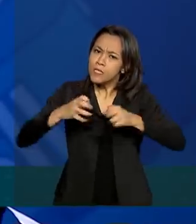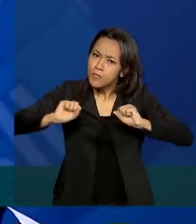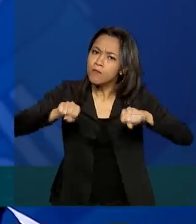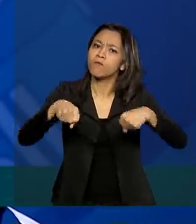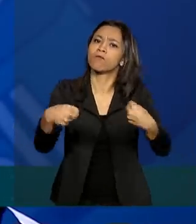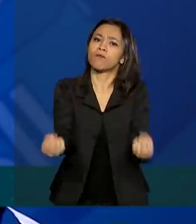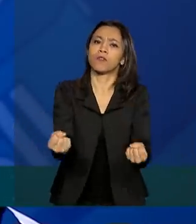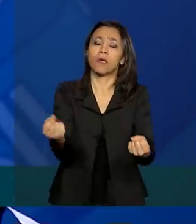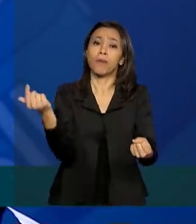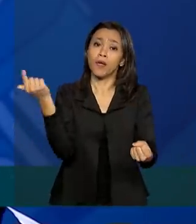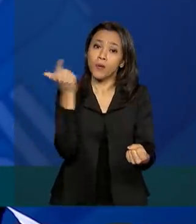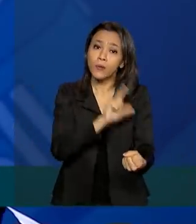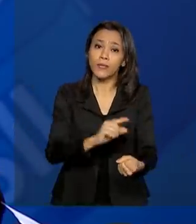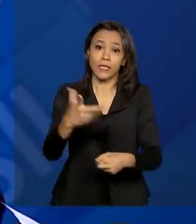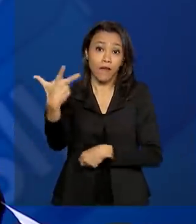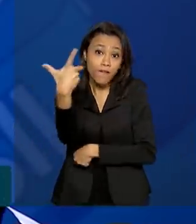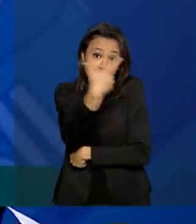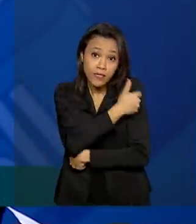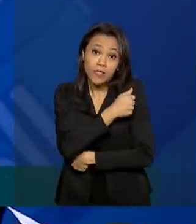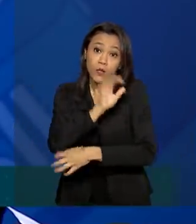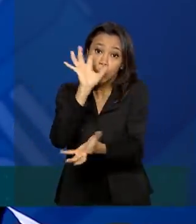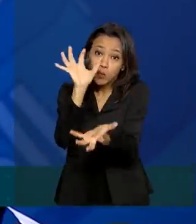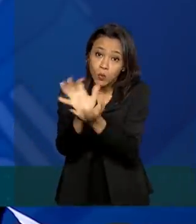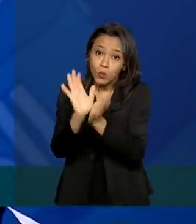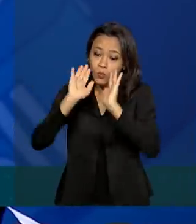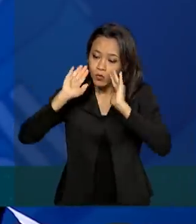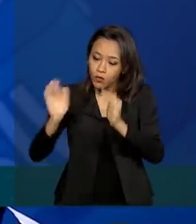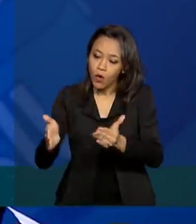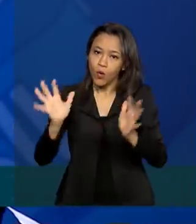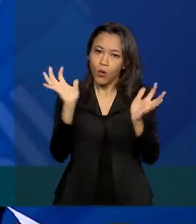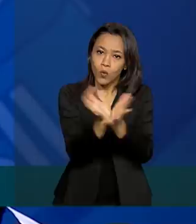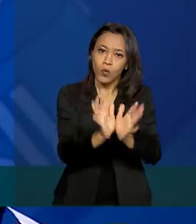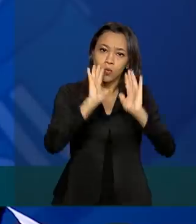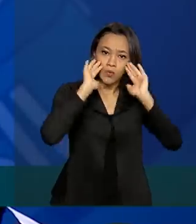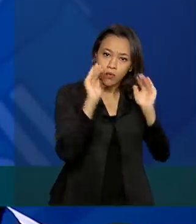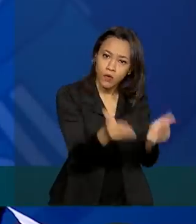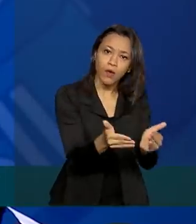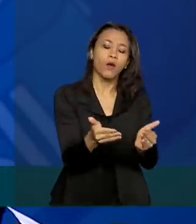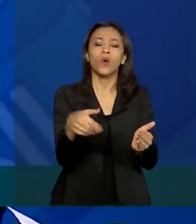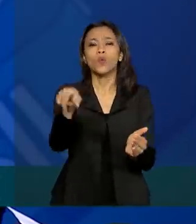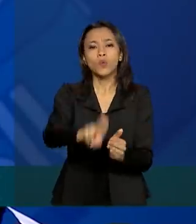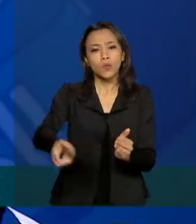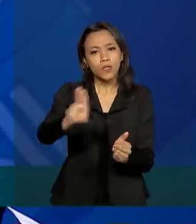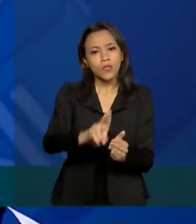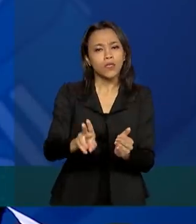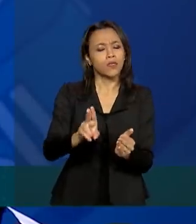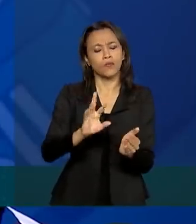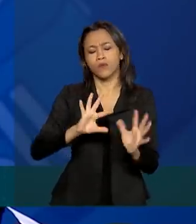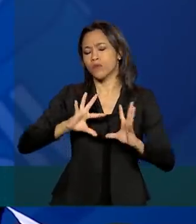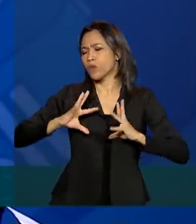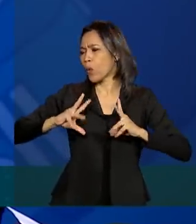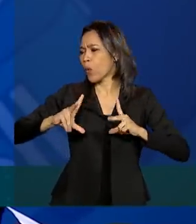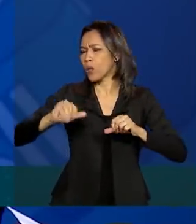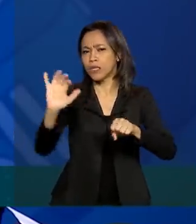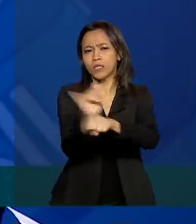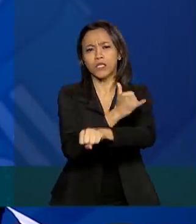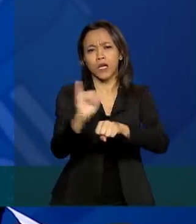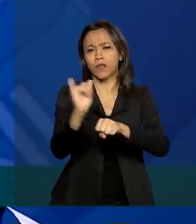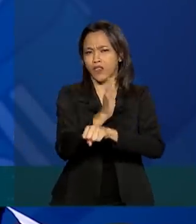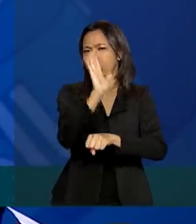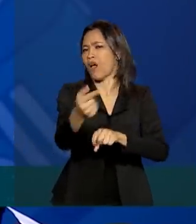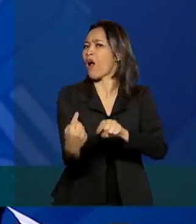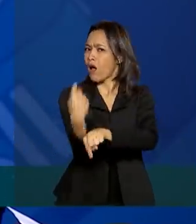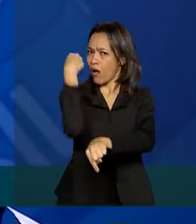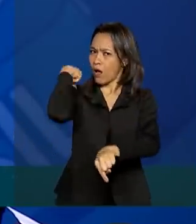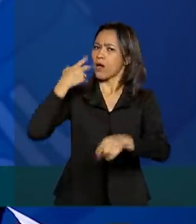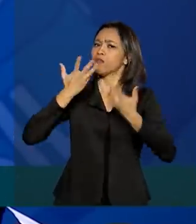fazer essa vacina nesse público-alvo, utilizando todas as medidas já divulgadas pelo Ministério